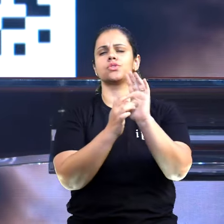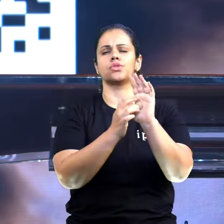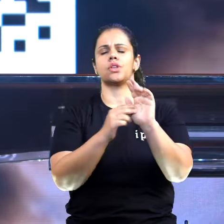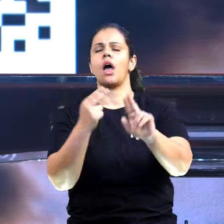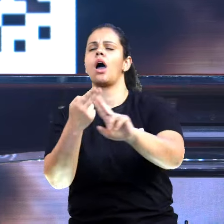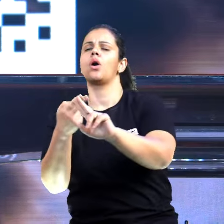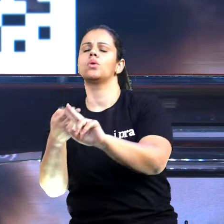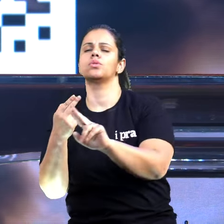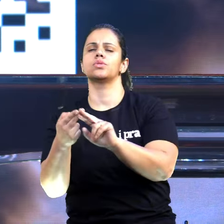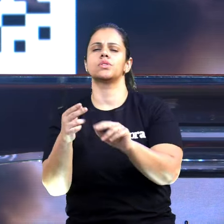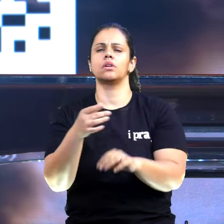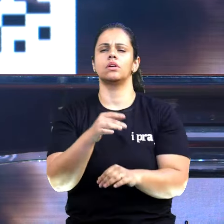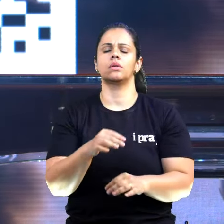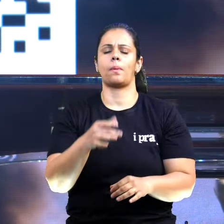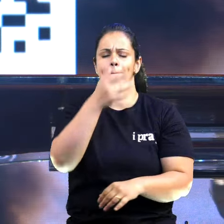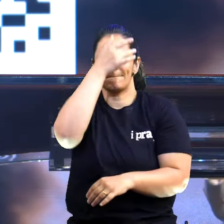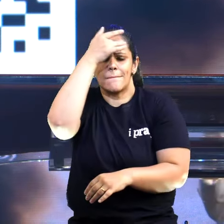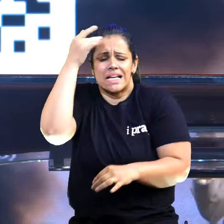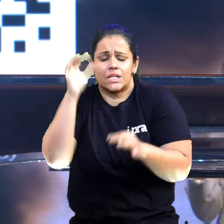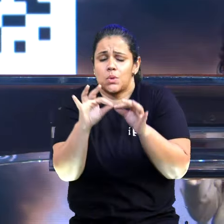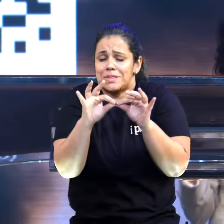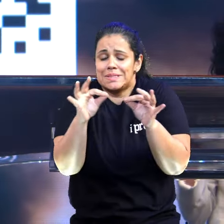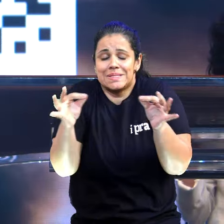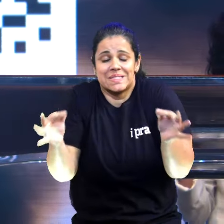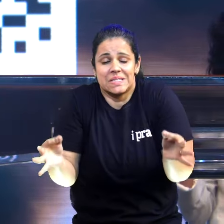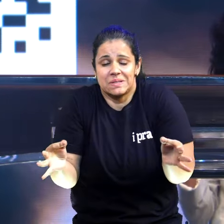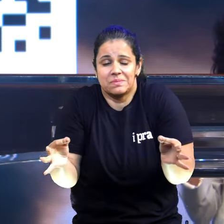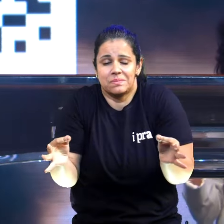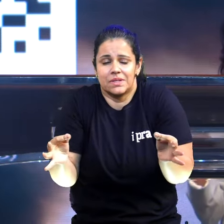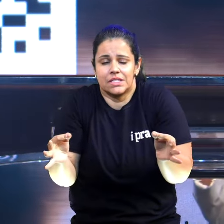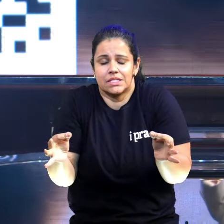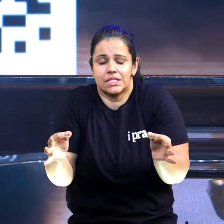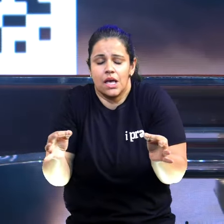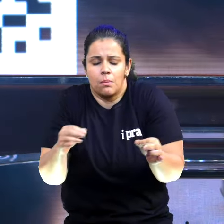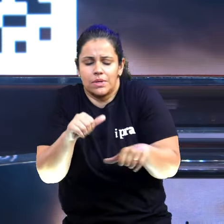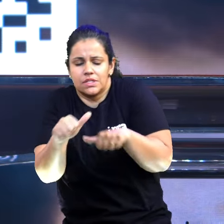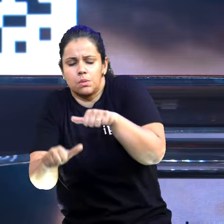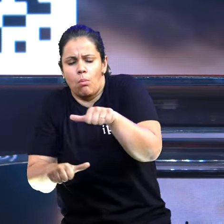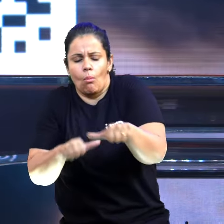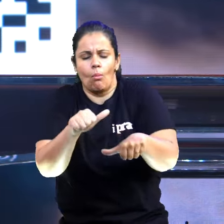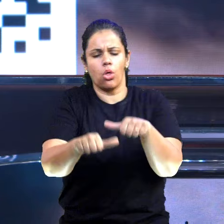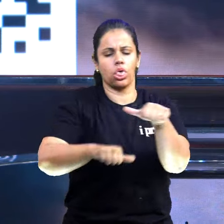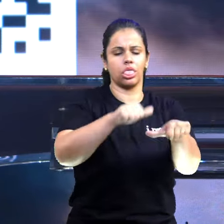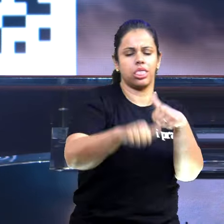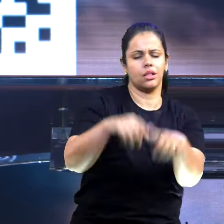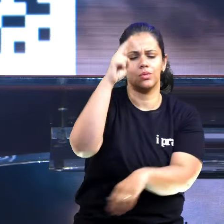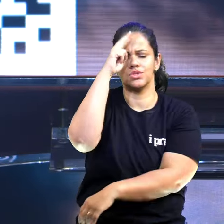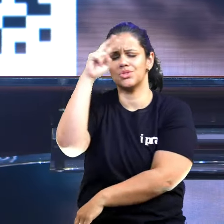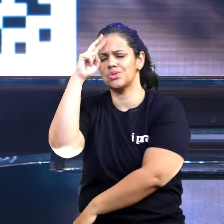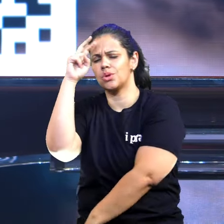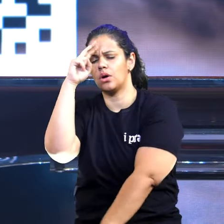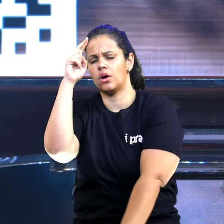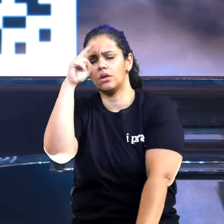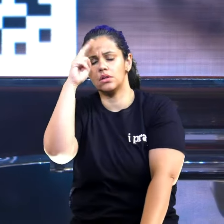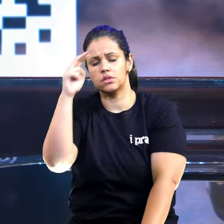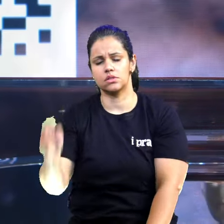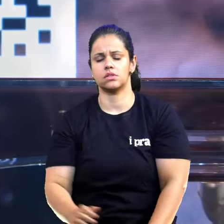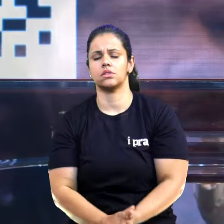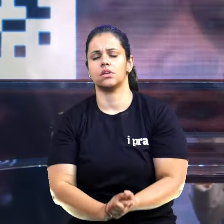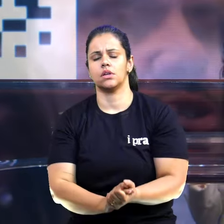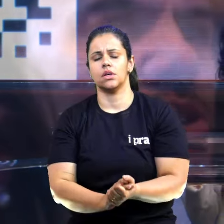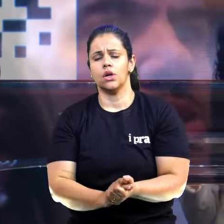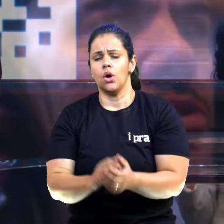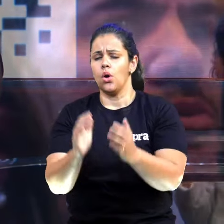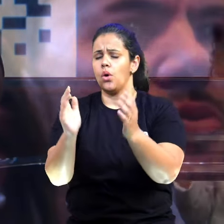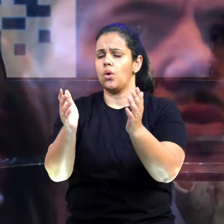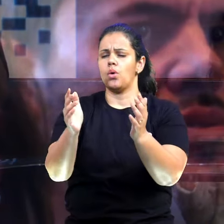daquilo que o Senhor tem feito em suas vidas, transformado as suas histórias, hoje aqui, Pai, o Senhor moveu na